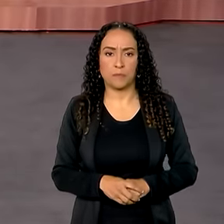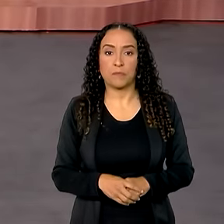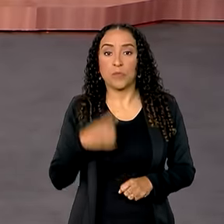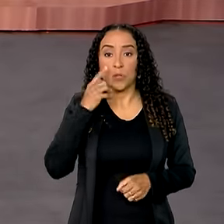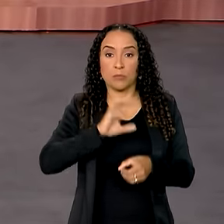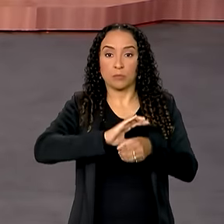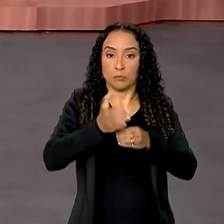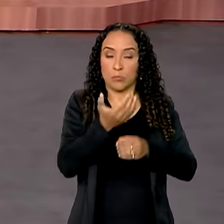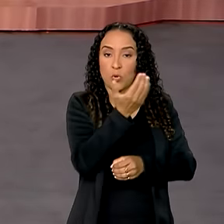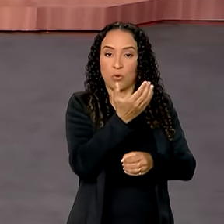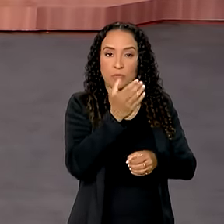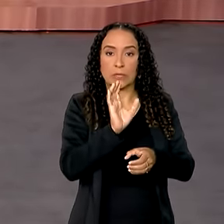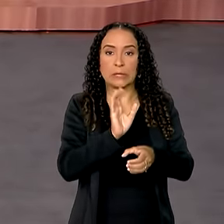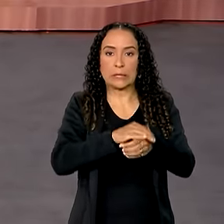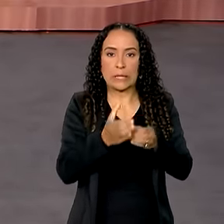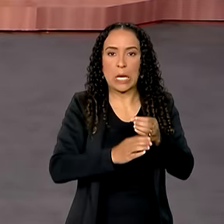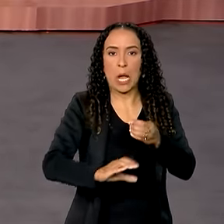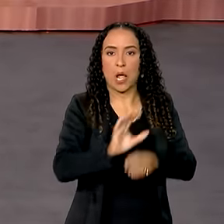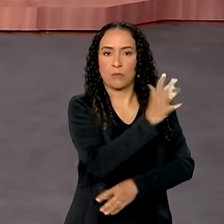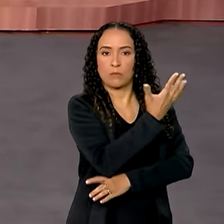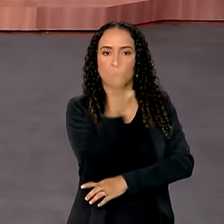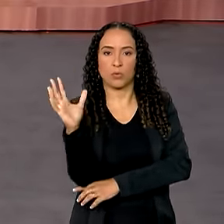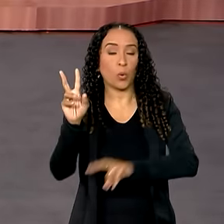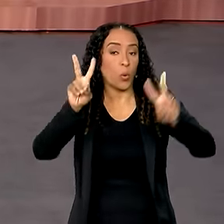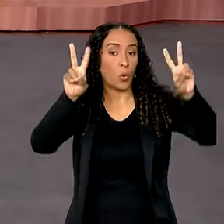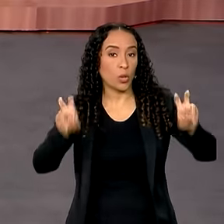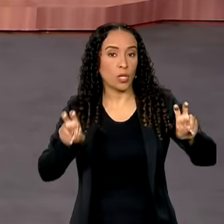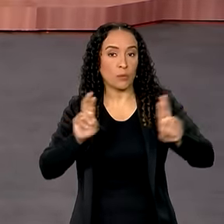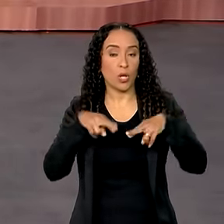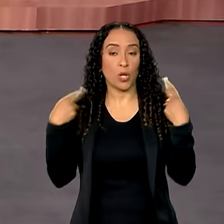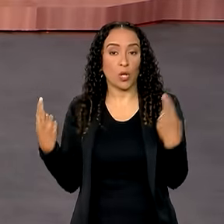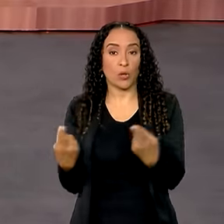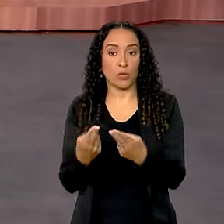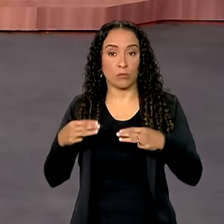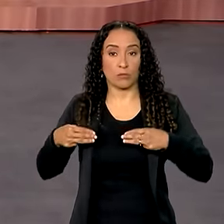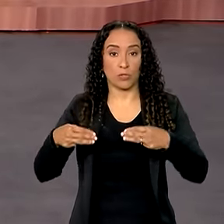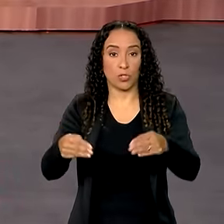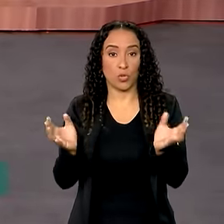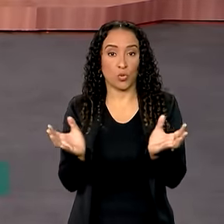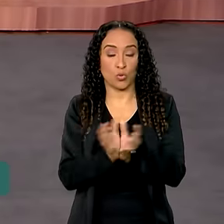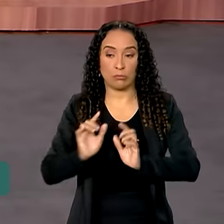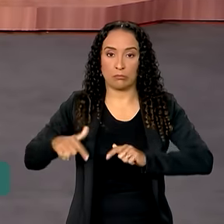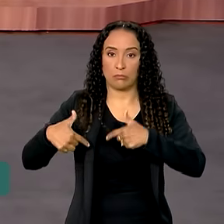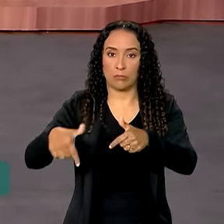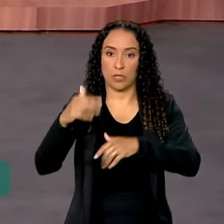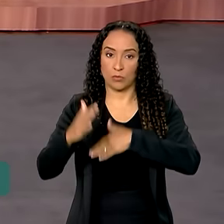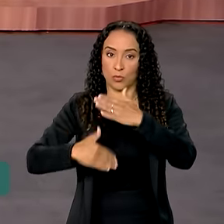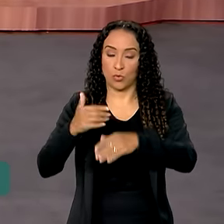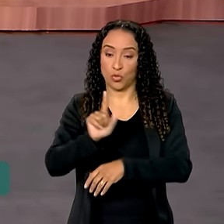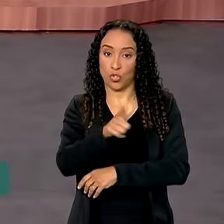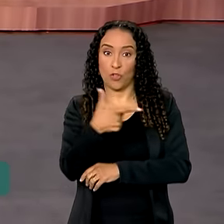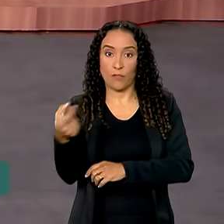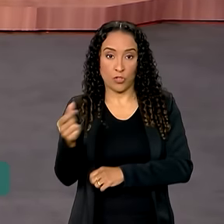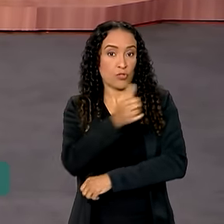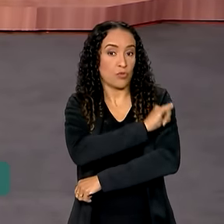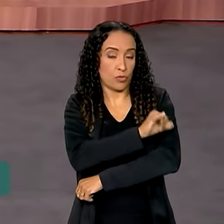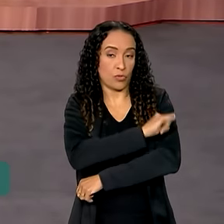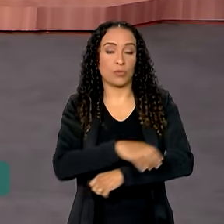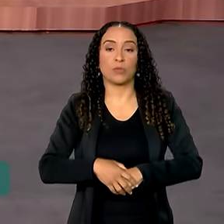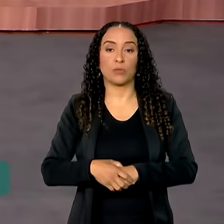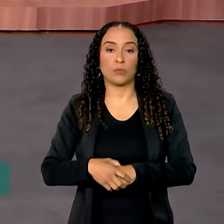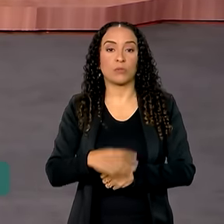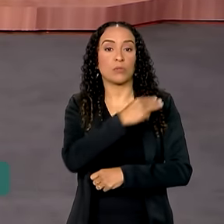olha, o saneamento ambiental foi o tema da reunião ministerial do Grupo de Trabalho de Desenvolvimento do G20 no Rio de Janeiro.